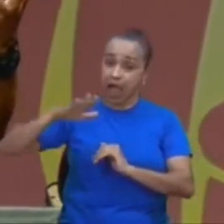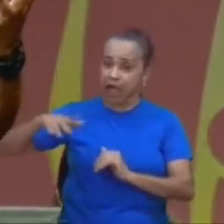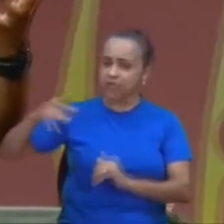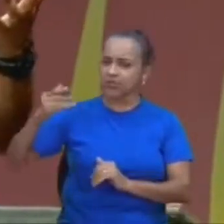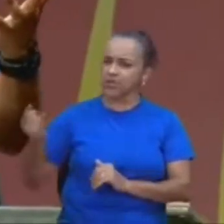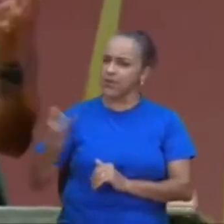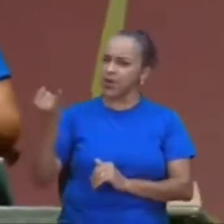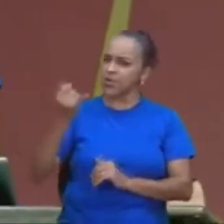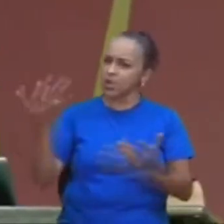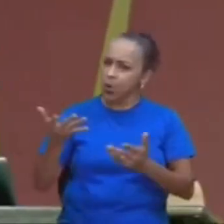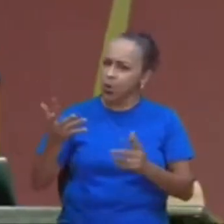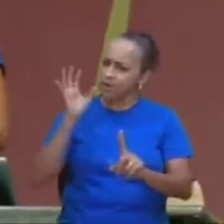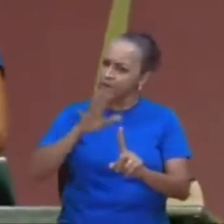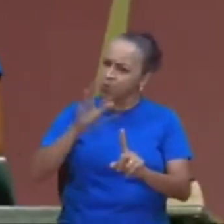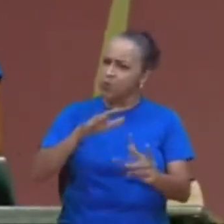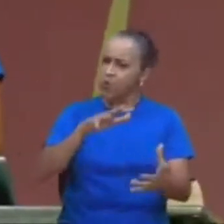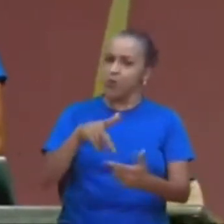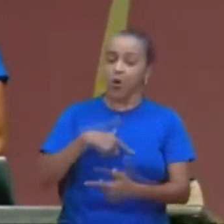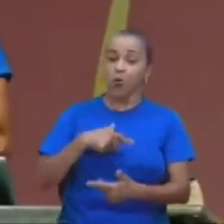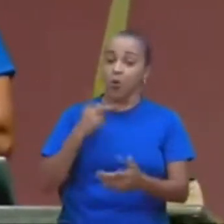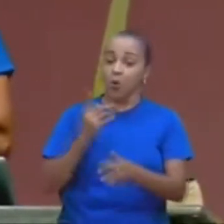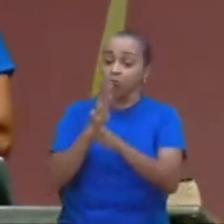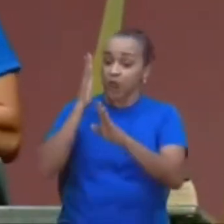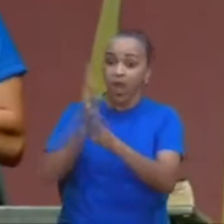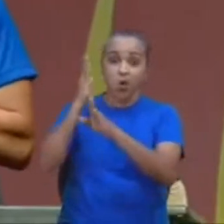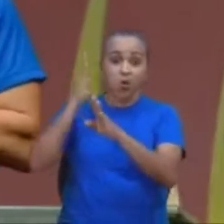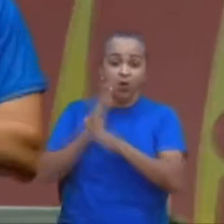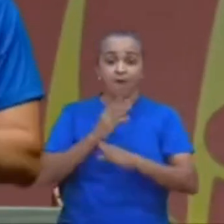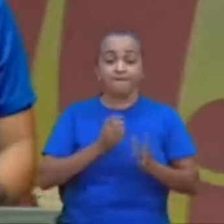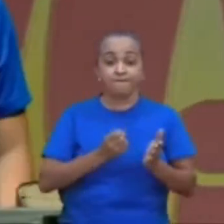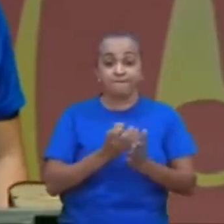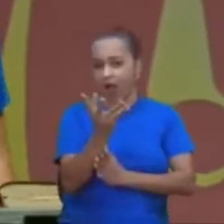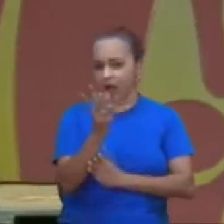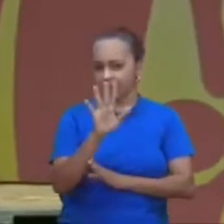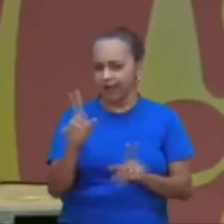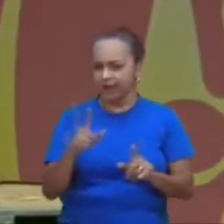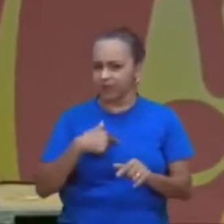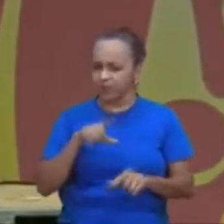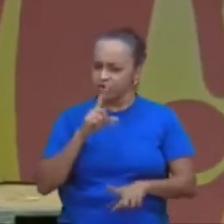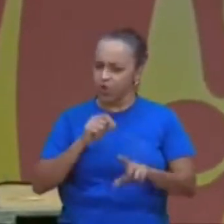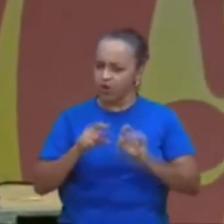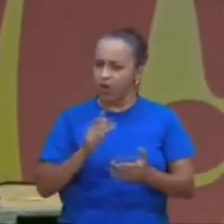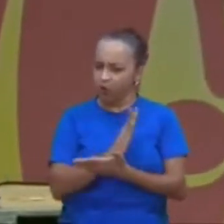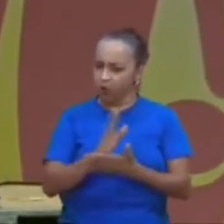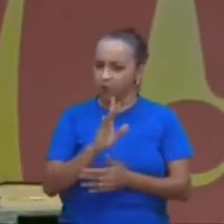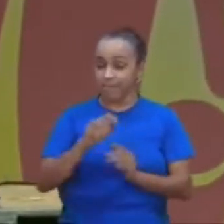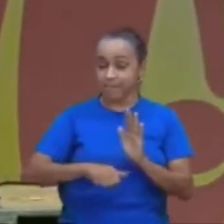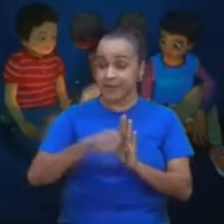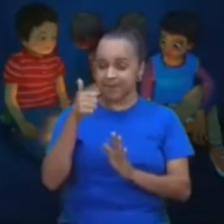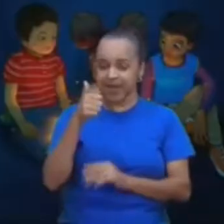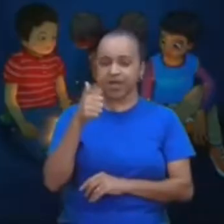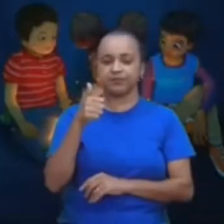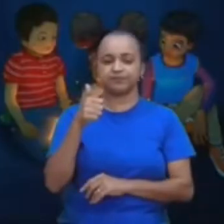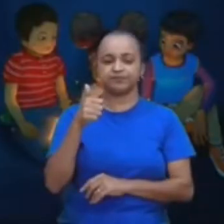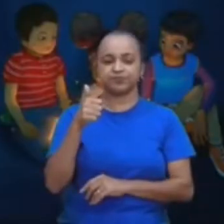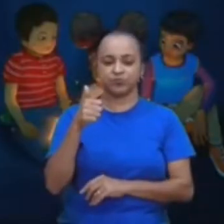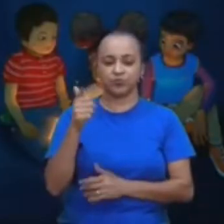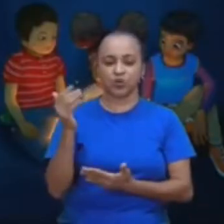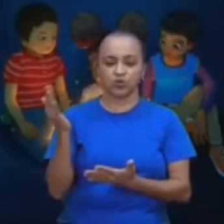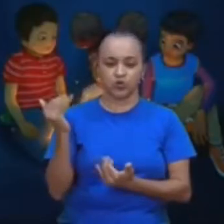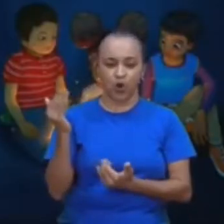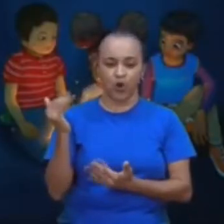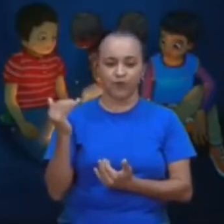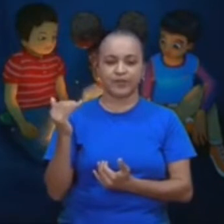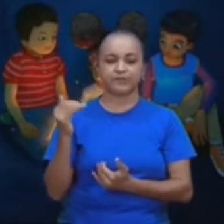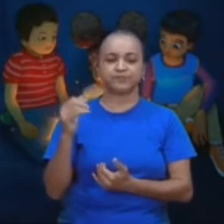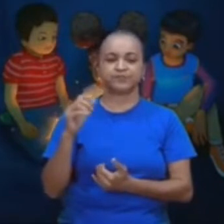de hoje. Eu encontrei várias. Entre elas, eu queria destacar alguns. Primeiro, um jovem chamado